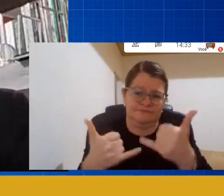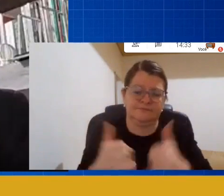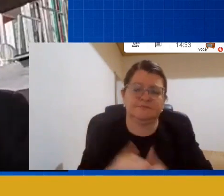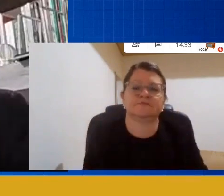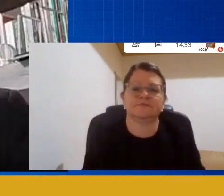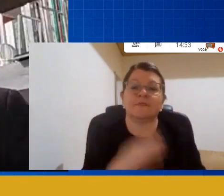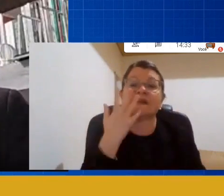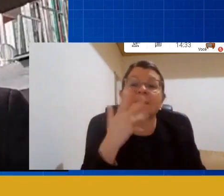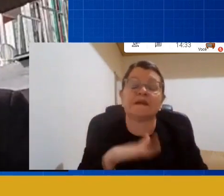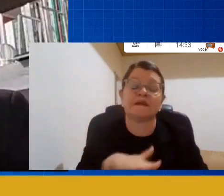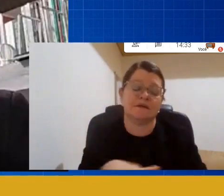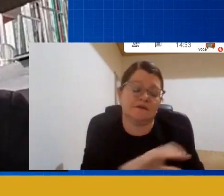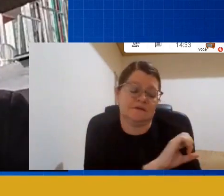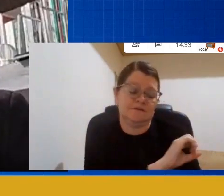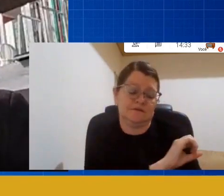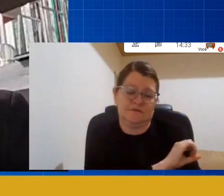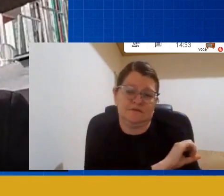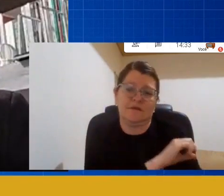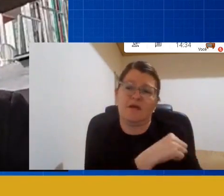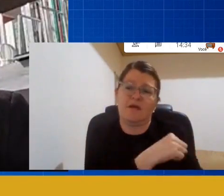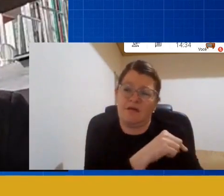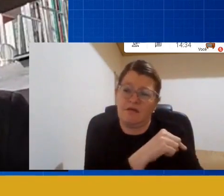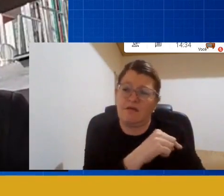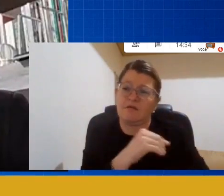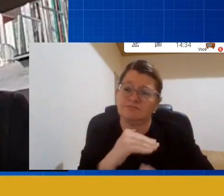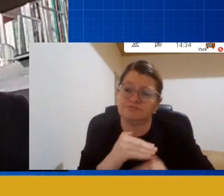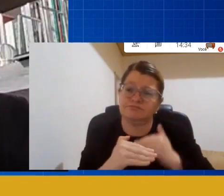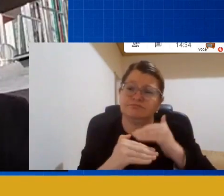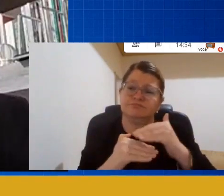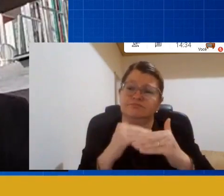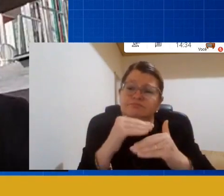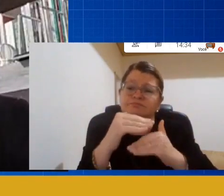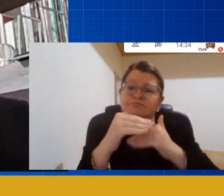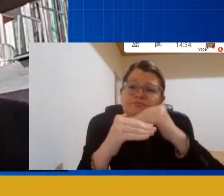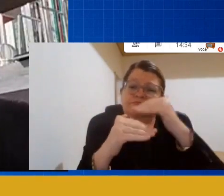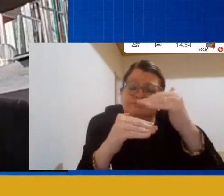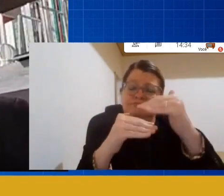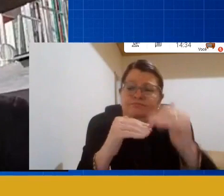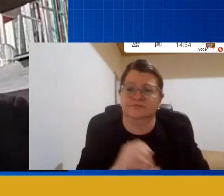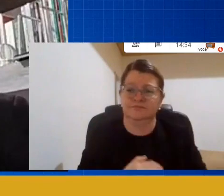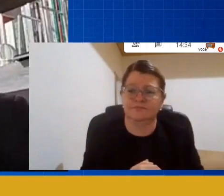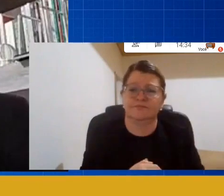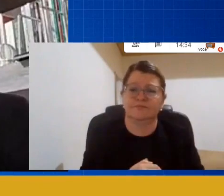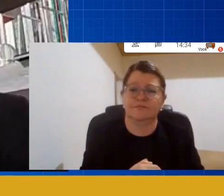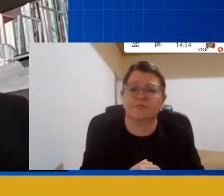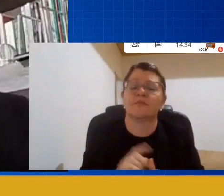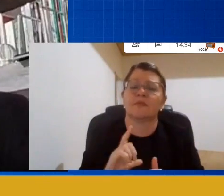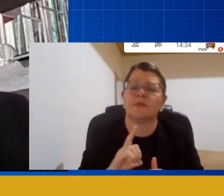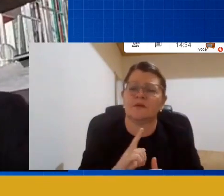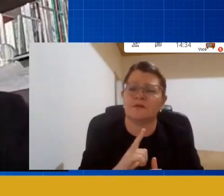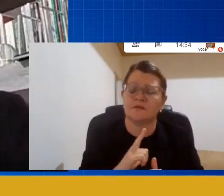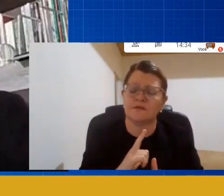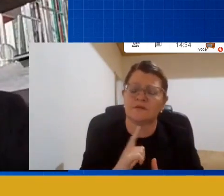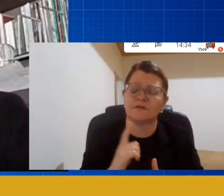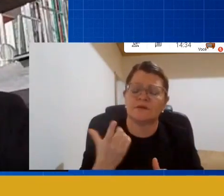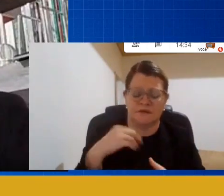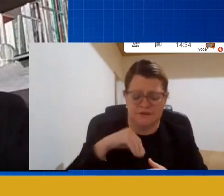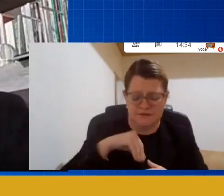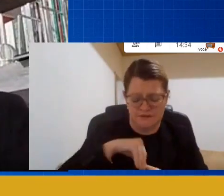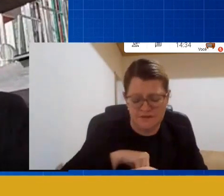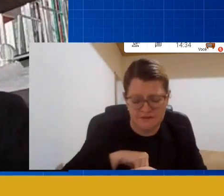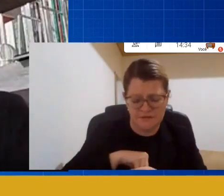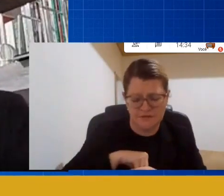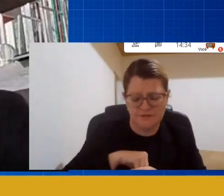criança se constrói enquanto brinca todo o processo subjetivo de construção de uma